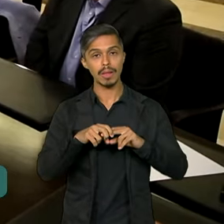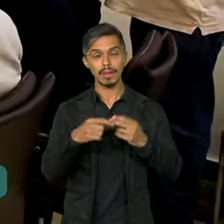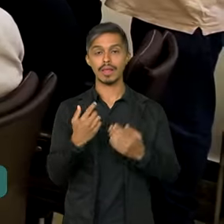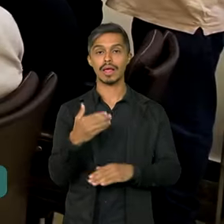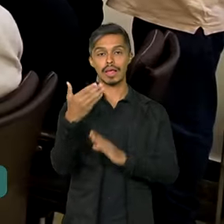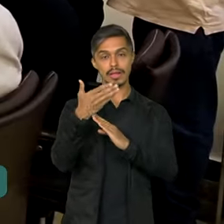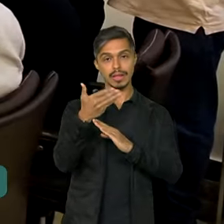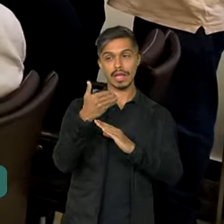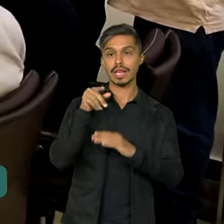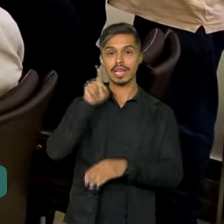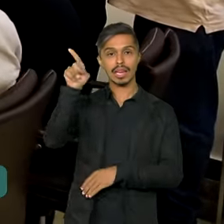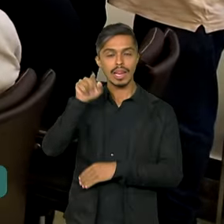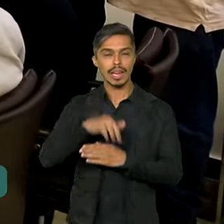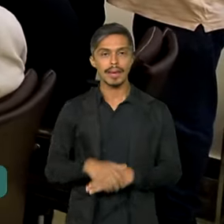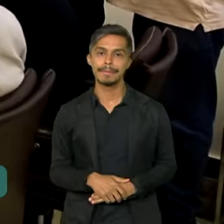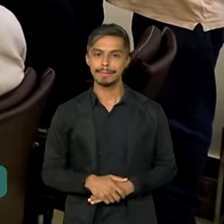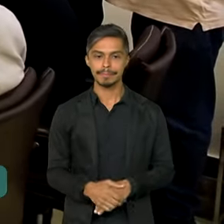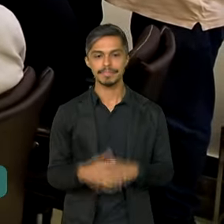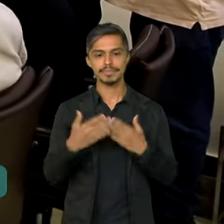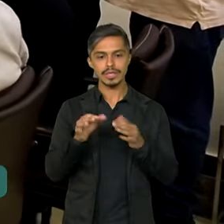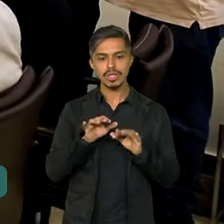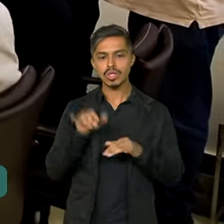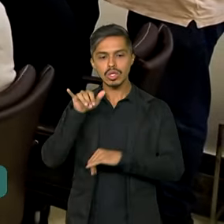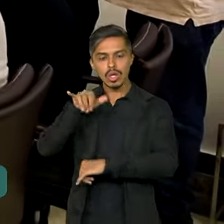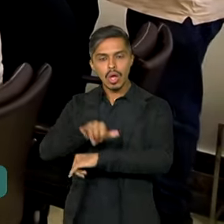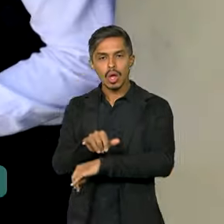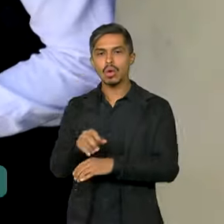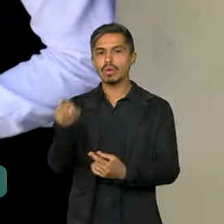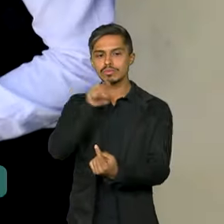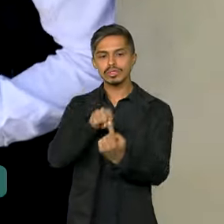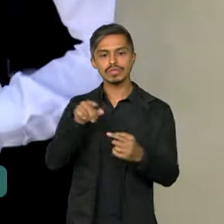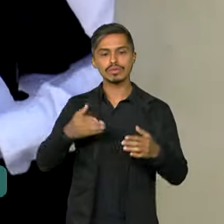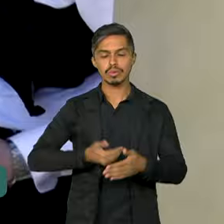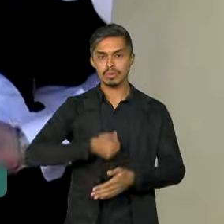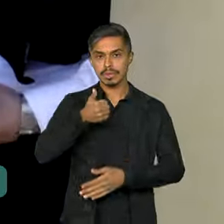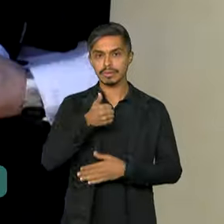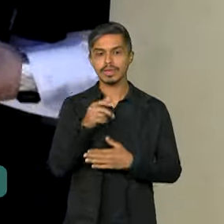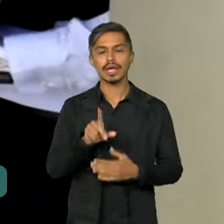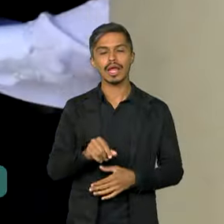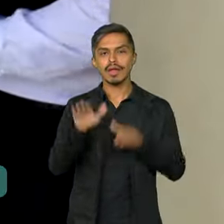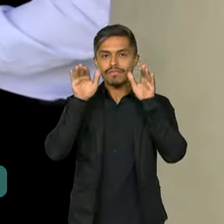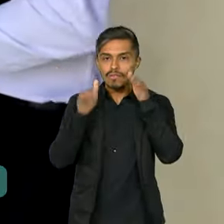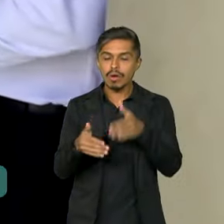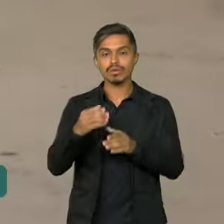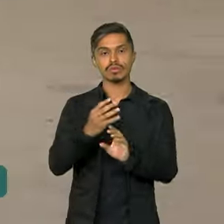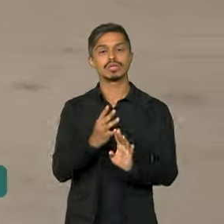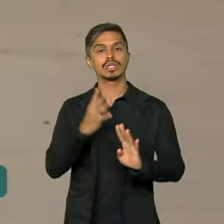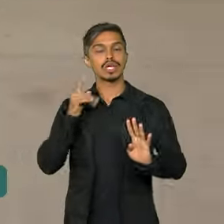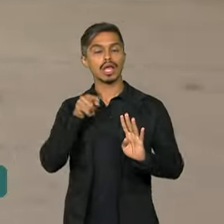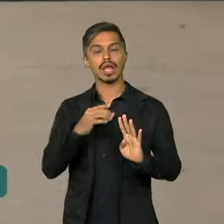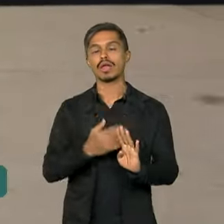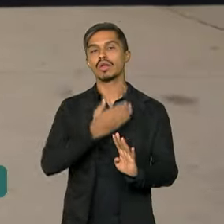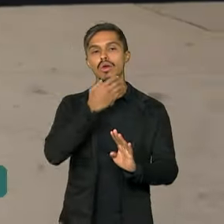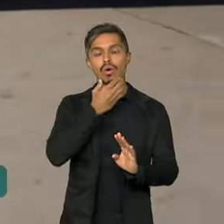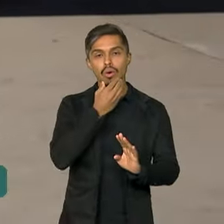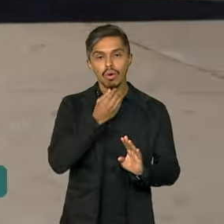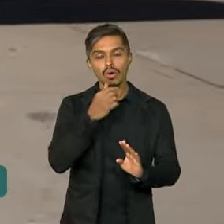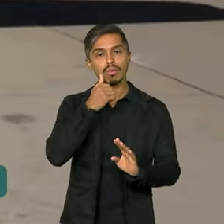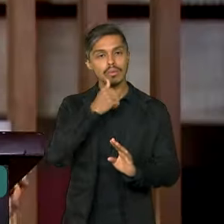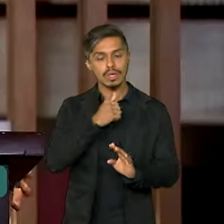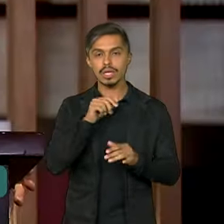Líbano. A prioridade neste primeiro voo de repatriação será para idosos, mulheres e crianças.